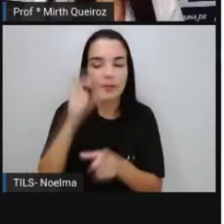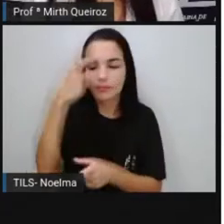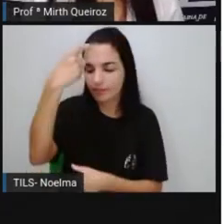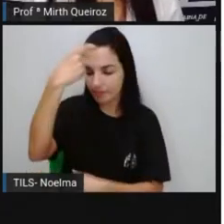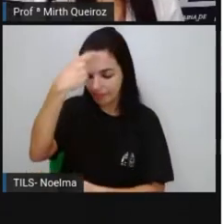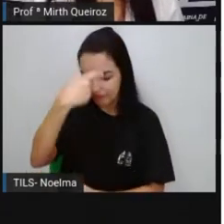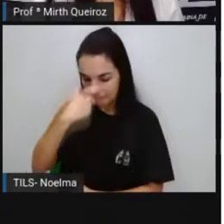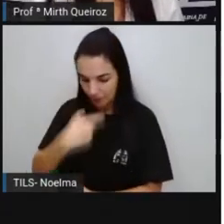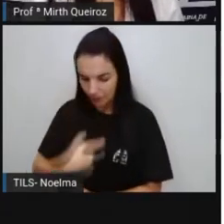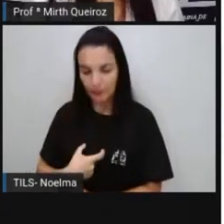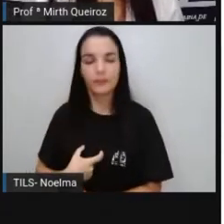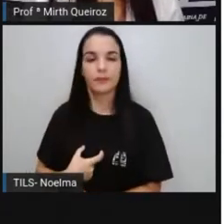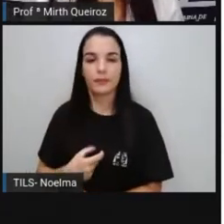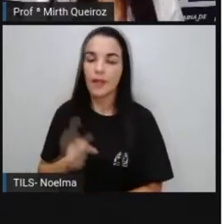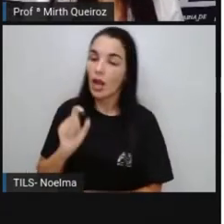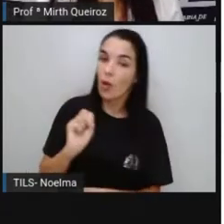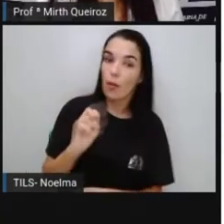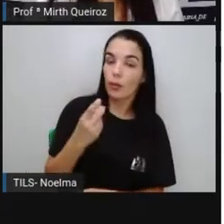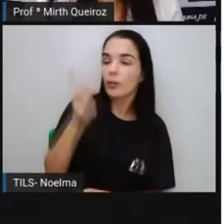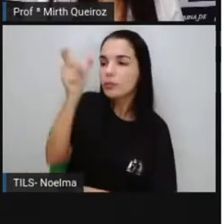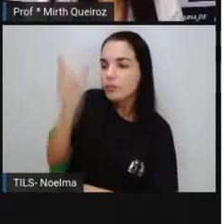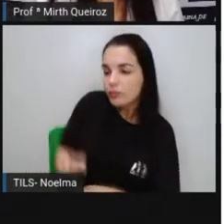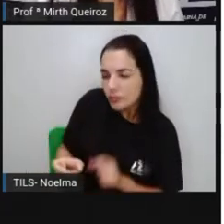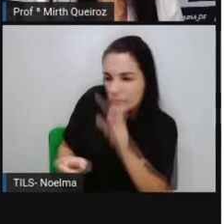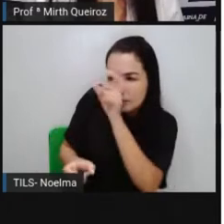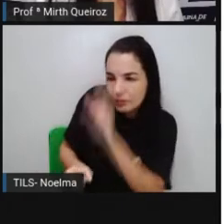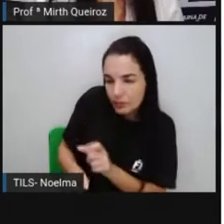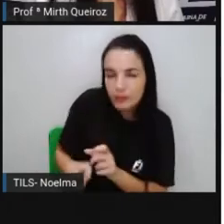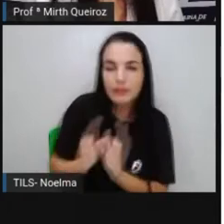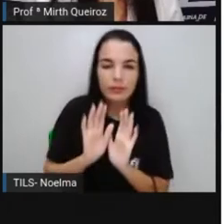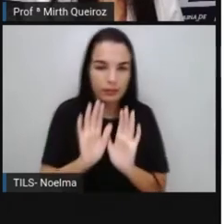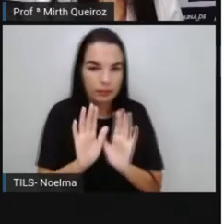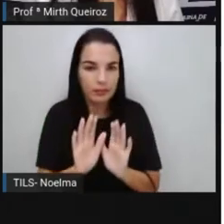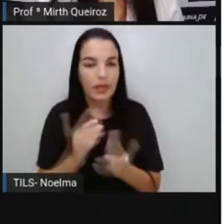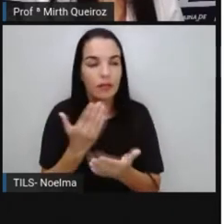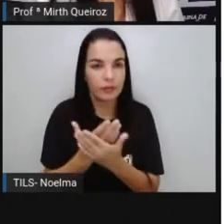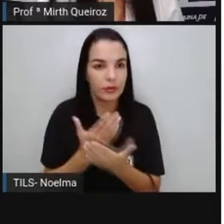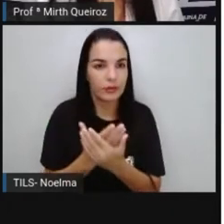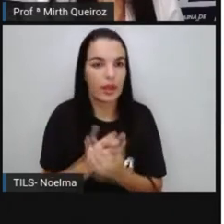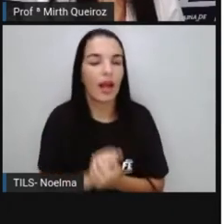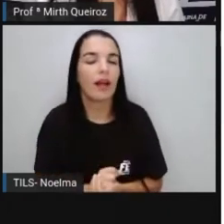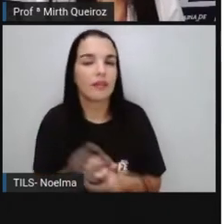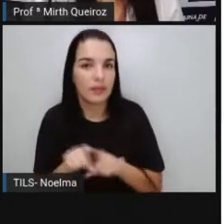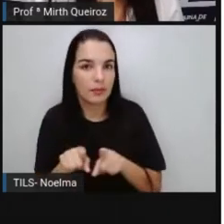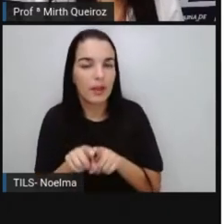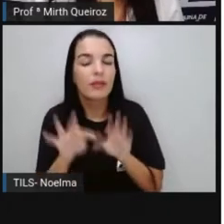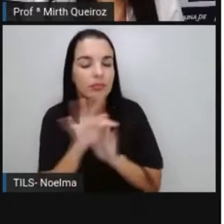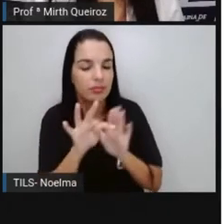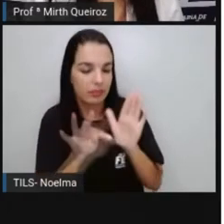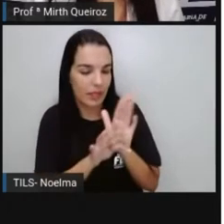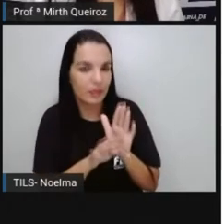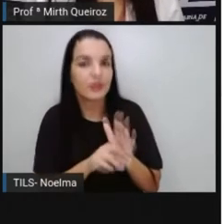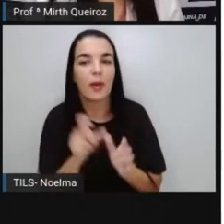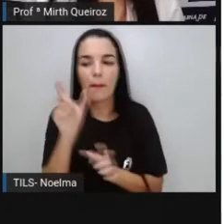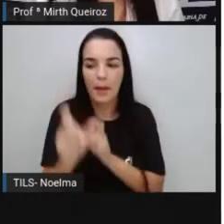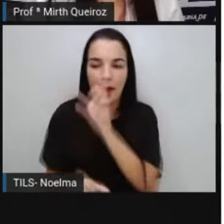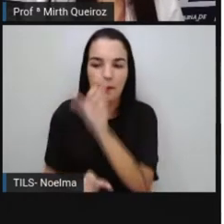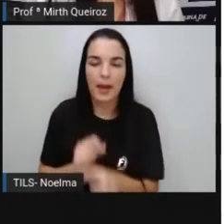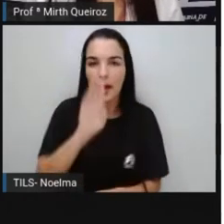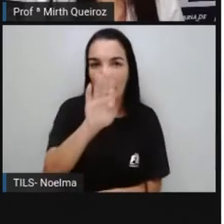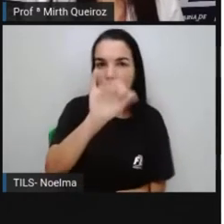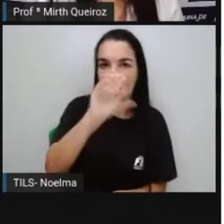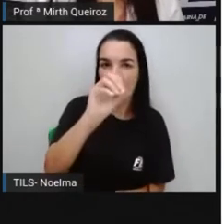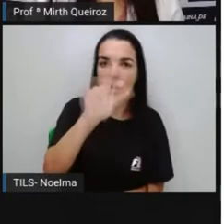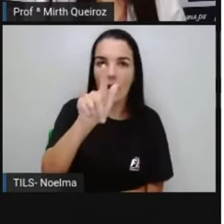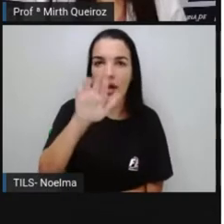tipo de texto que a gente vai estudar mais para frente, hoje ainda, certo? Daqui a pouquinho a gente vai falar sobre ele. O